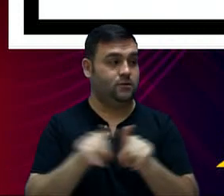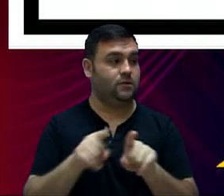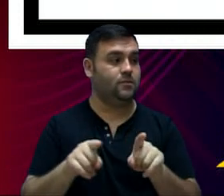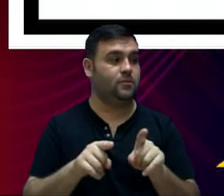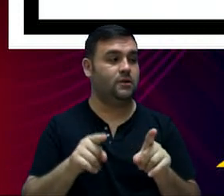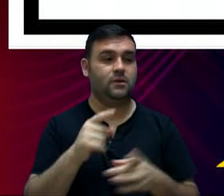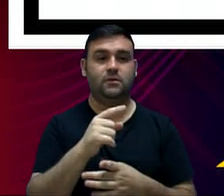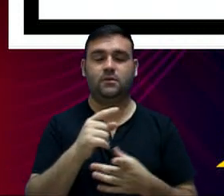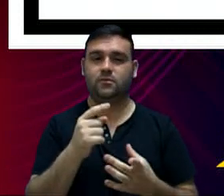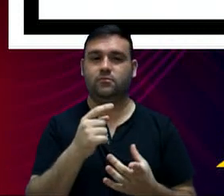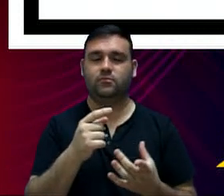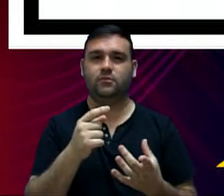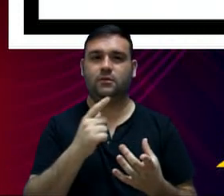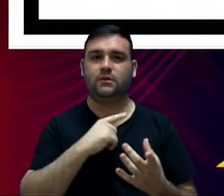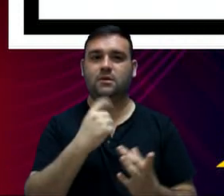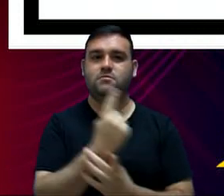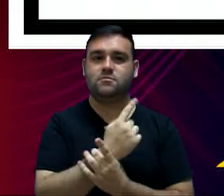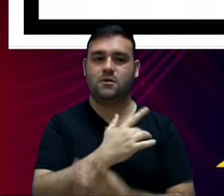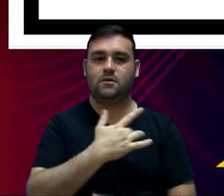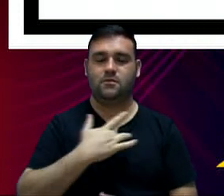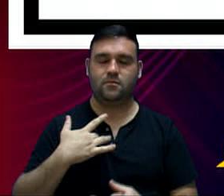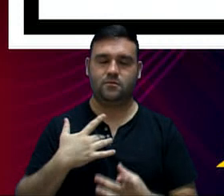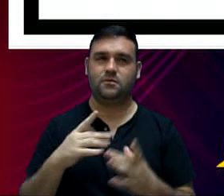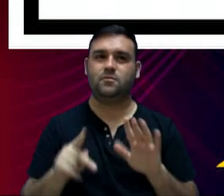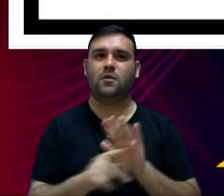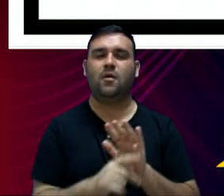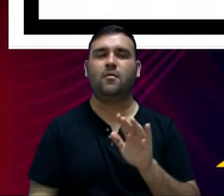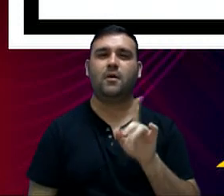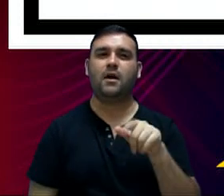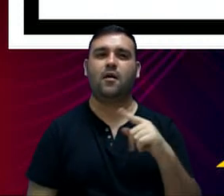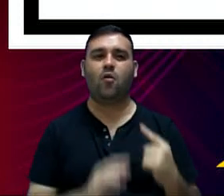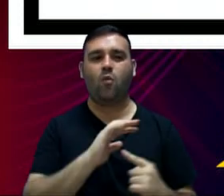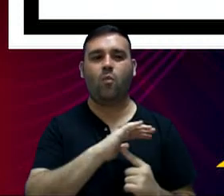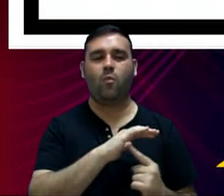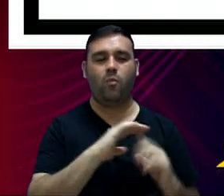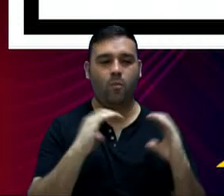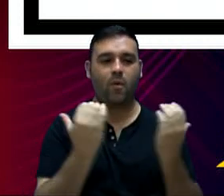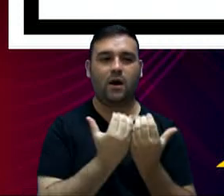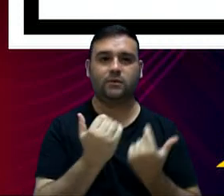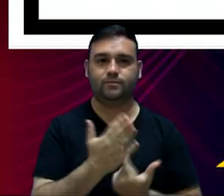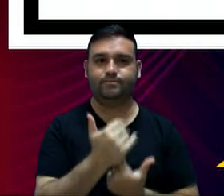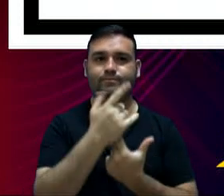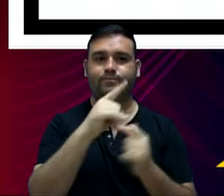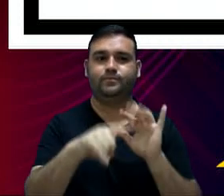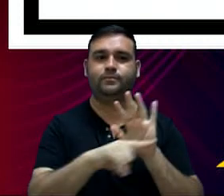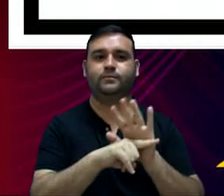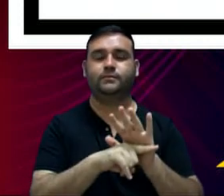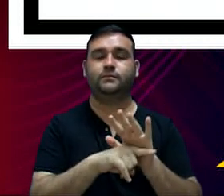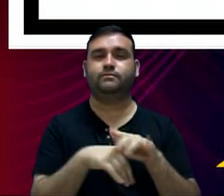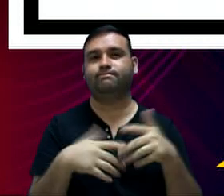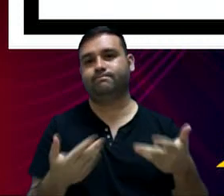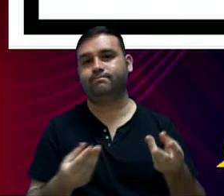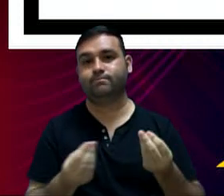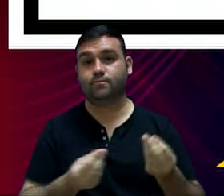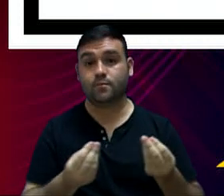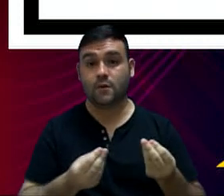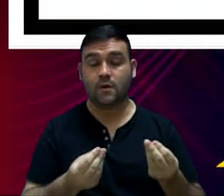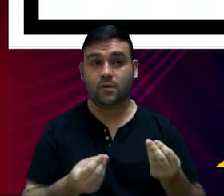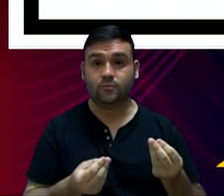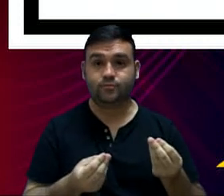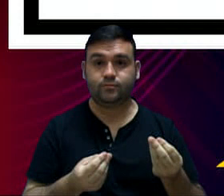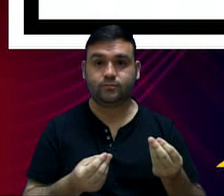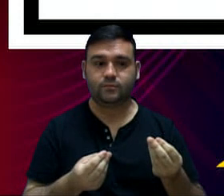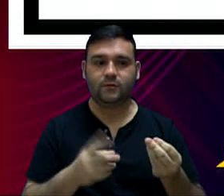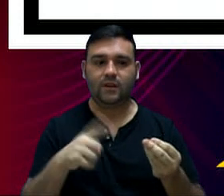a Fundação Previdência para a Saúde, do Parque Tecnológico negativo, ou seja, a receita primária